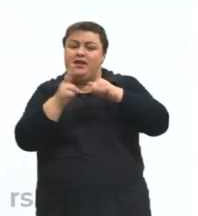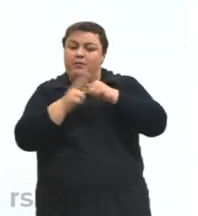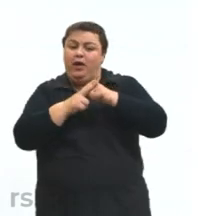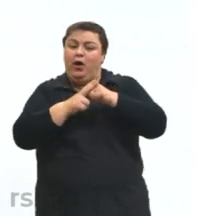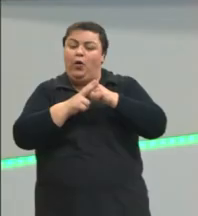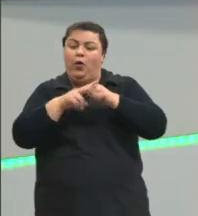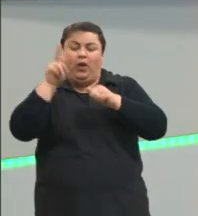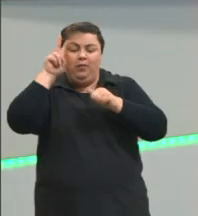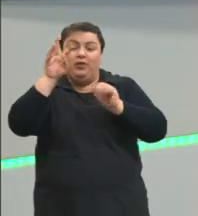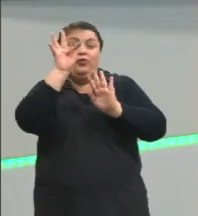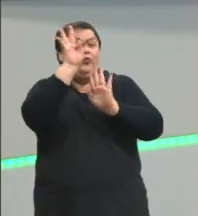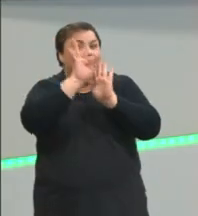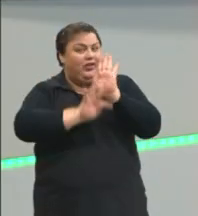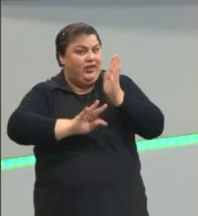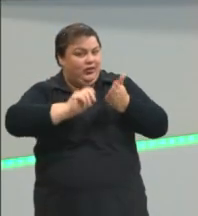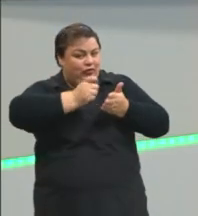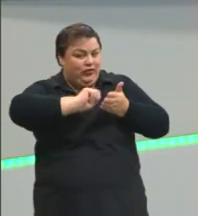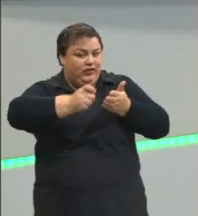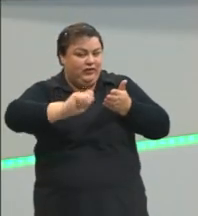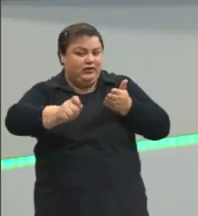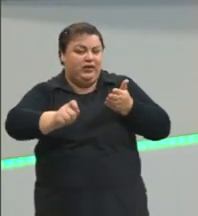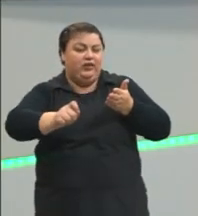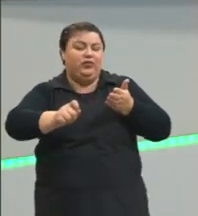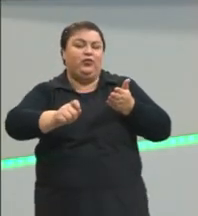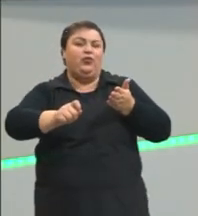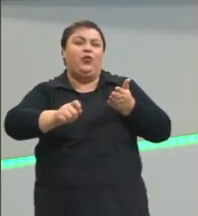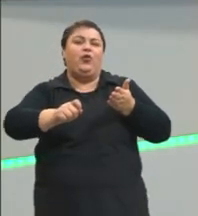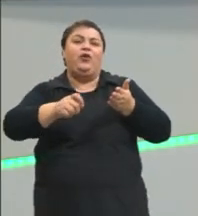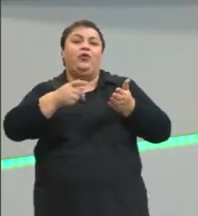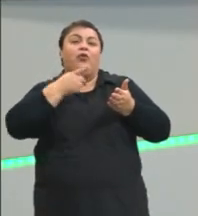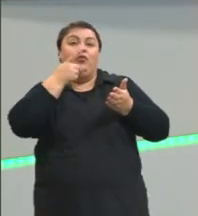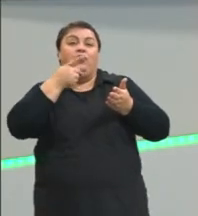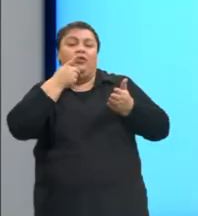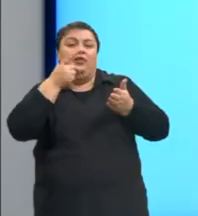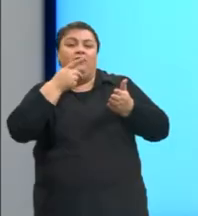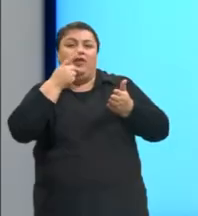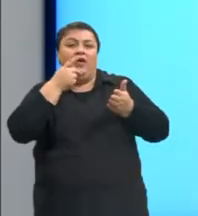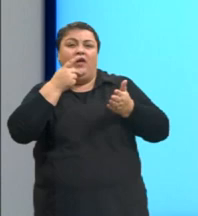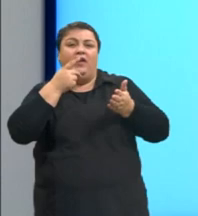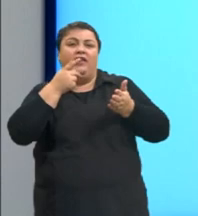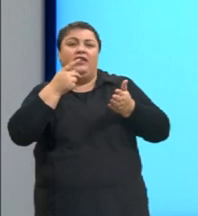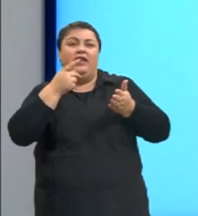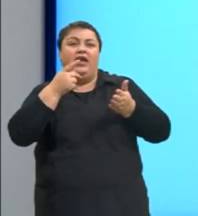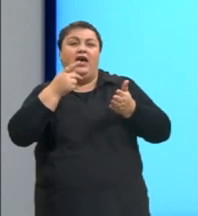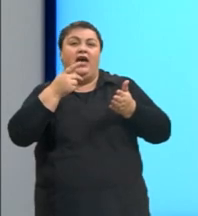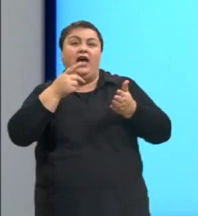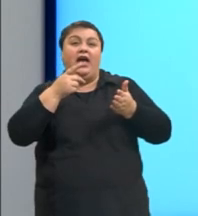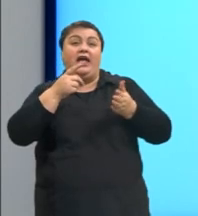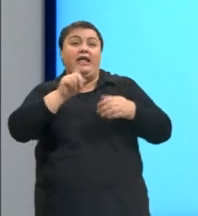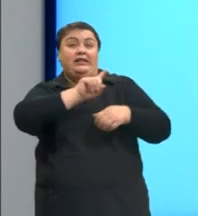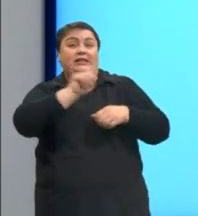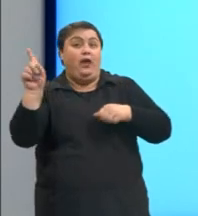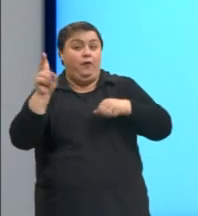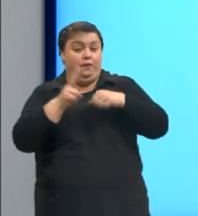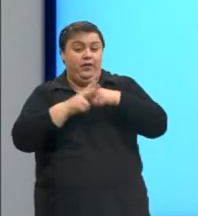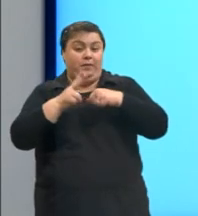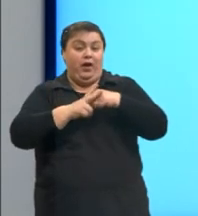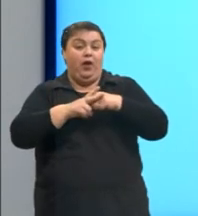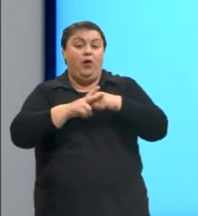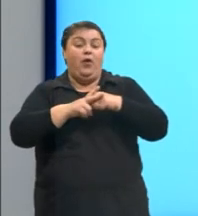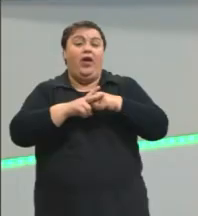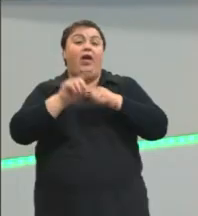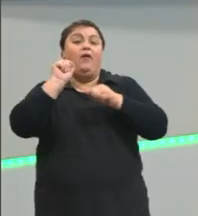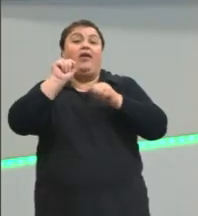escrito e quando a gente fala em recursos não verbais a gente está falando da imagem por exemplo esse quadrinho aqui